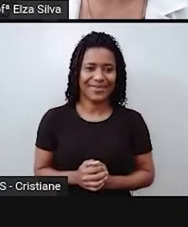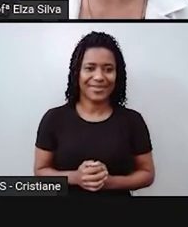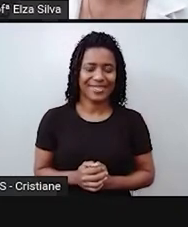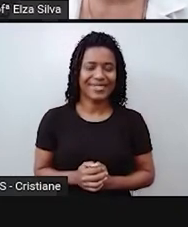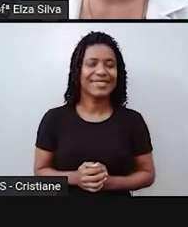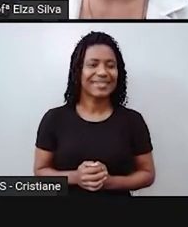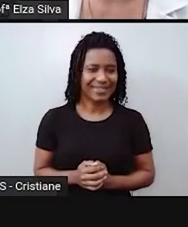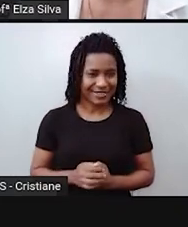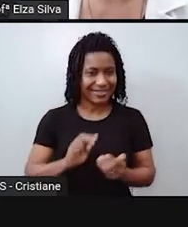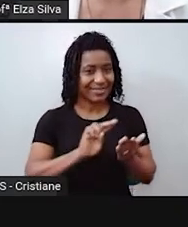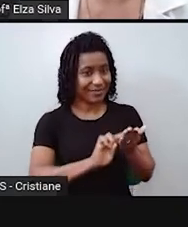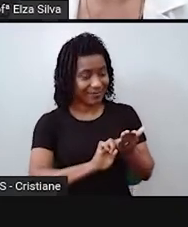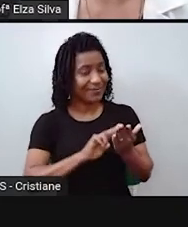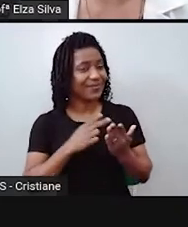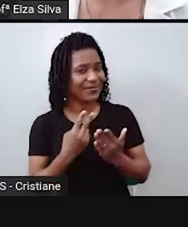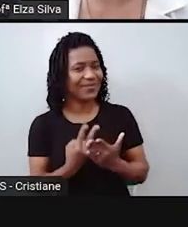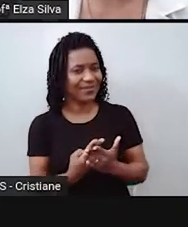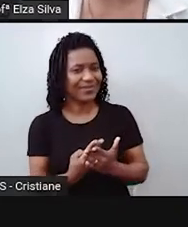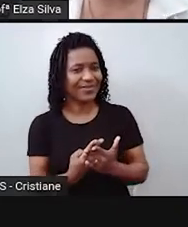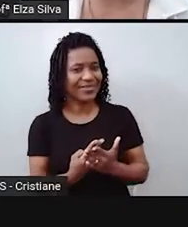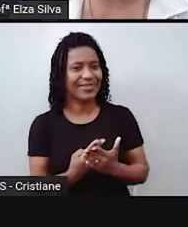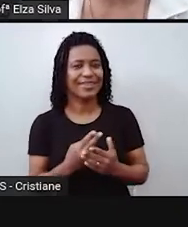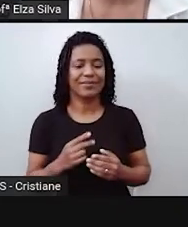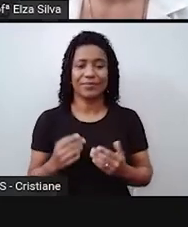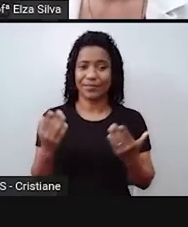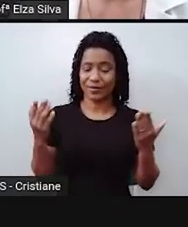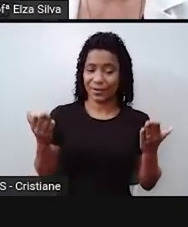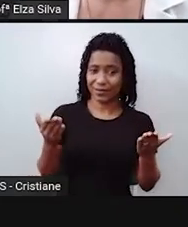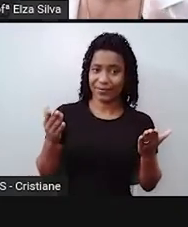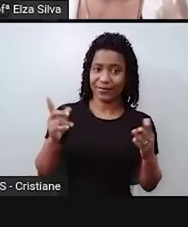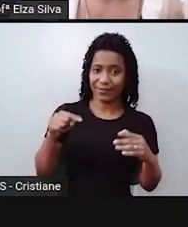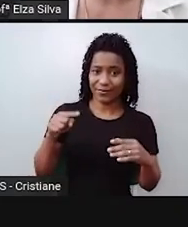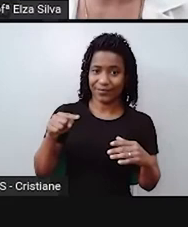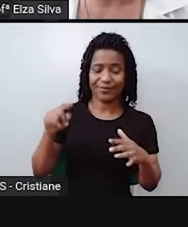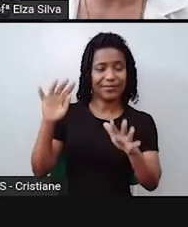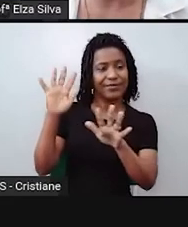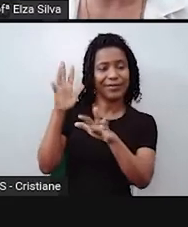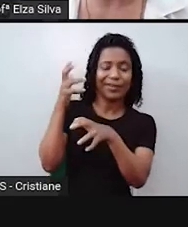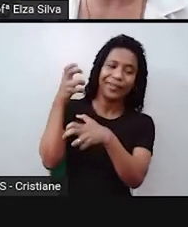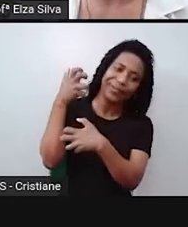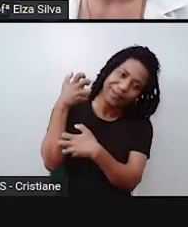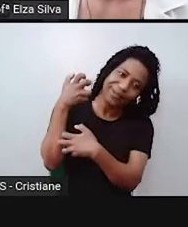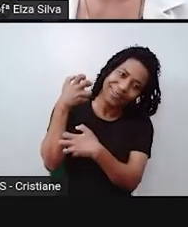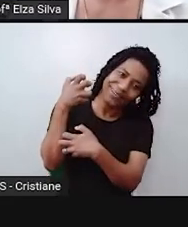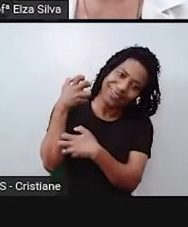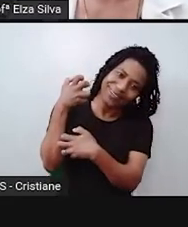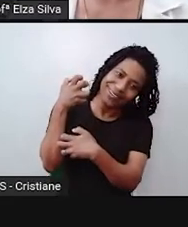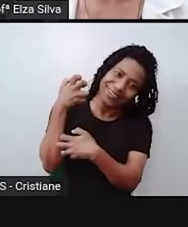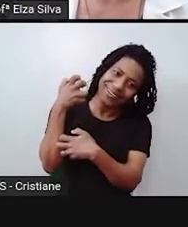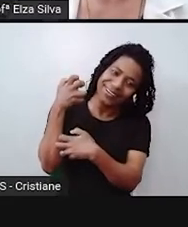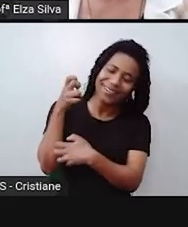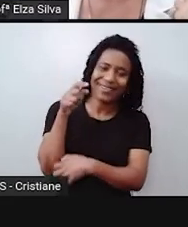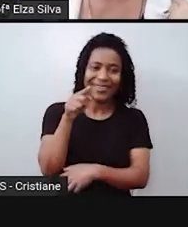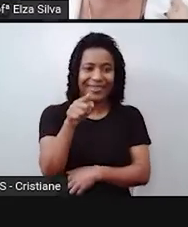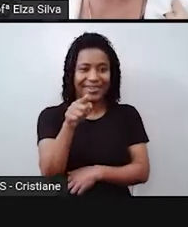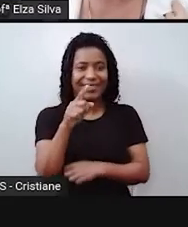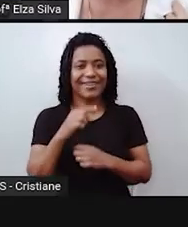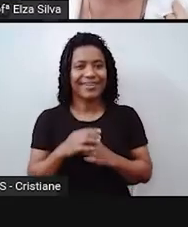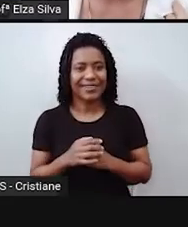reverse. Nós temos aqui um personagem que é uma preguiça e ela diz,